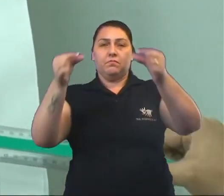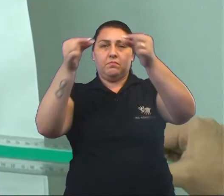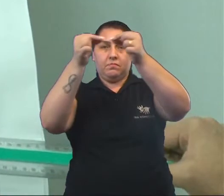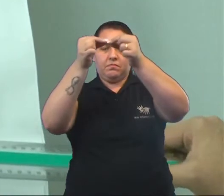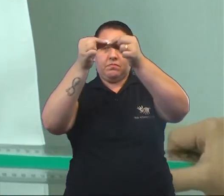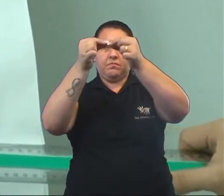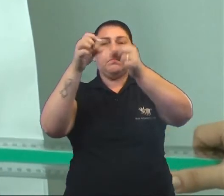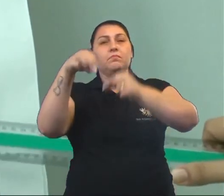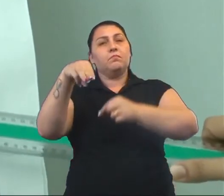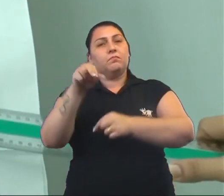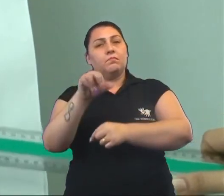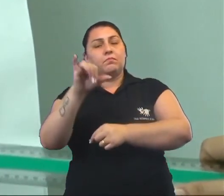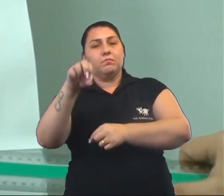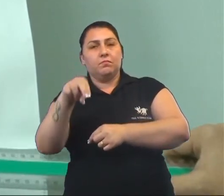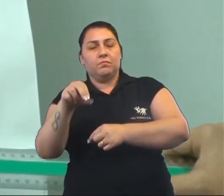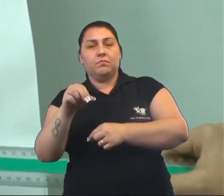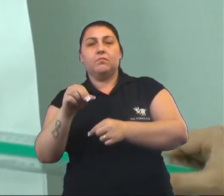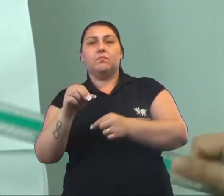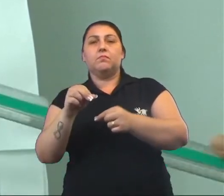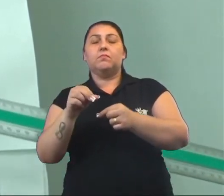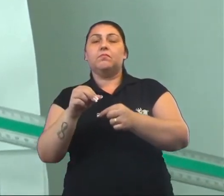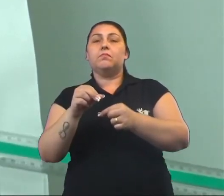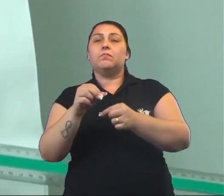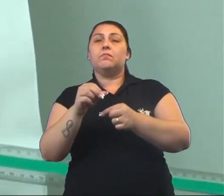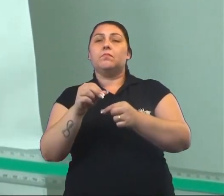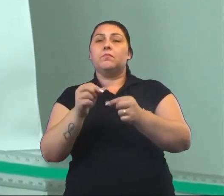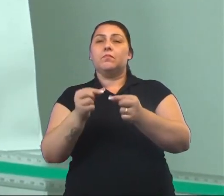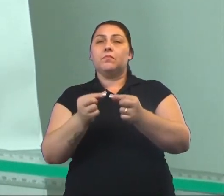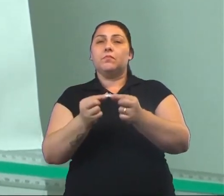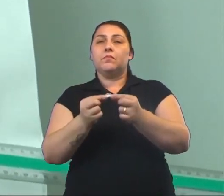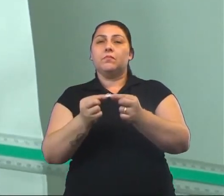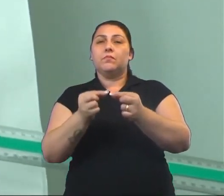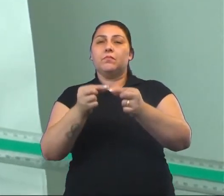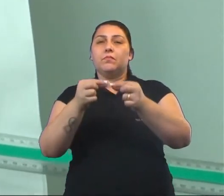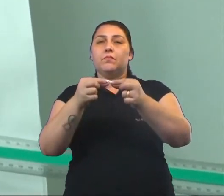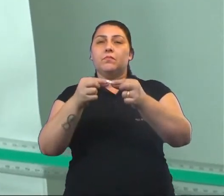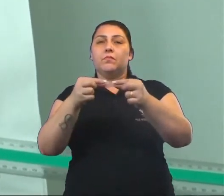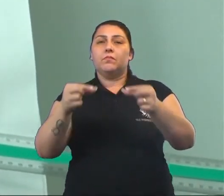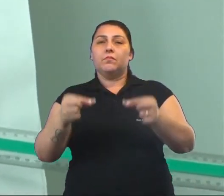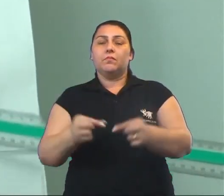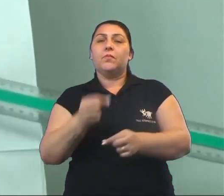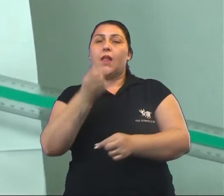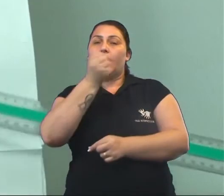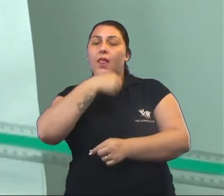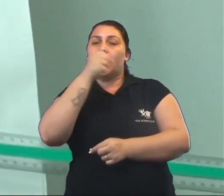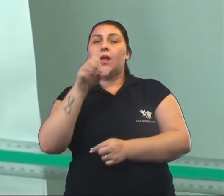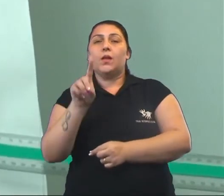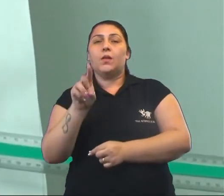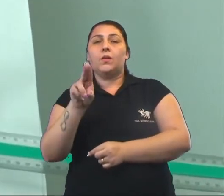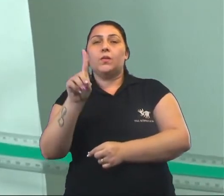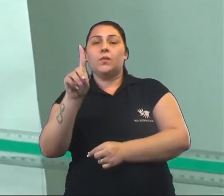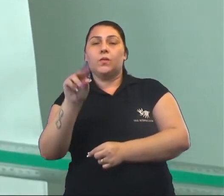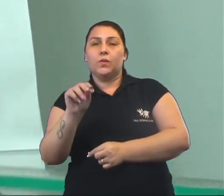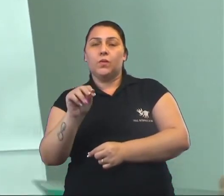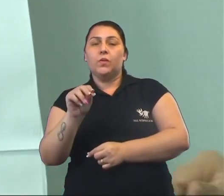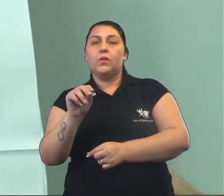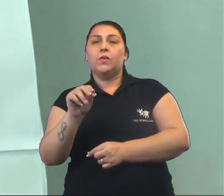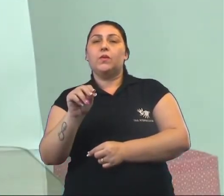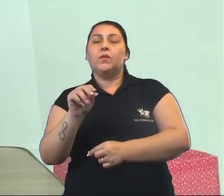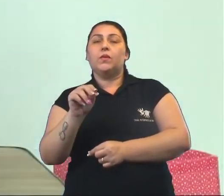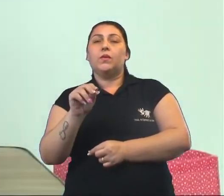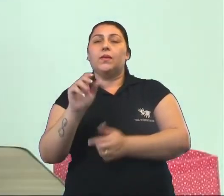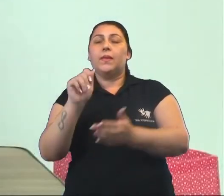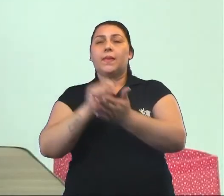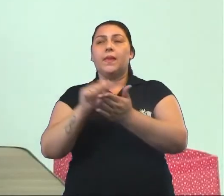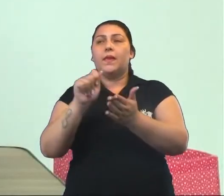Marina desenha uma casquinha de sorvete e o Dudu agora desenha uma oca. Tudo